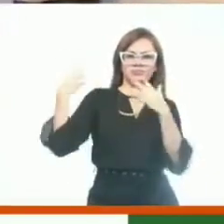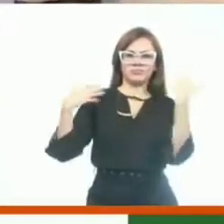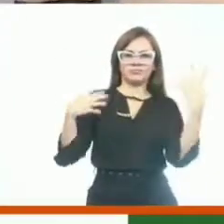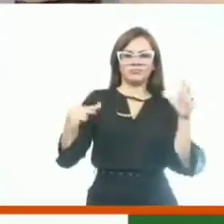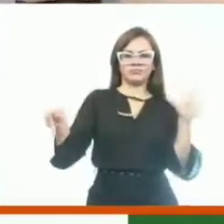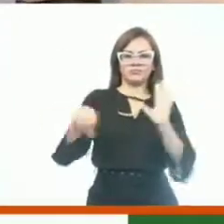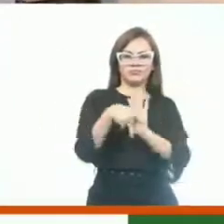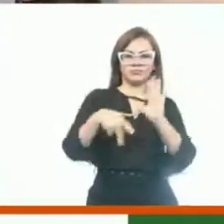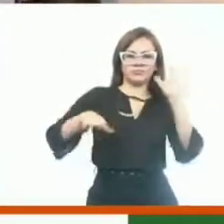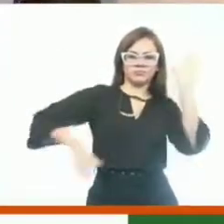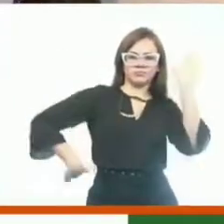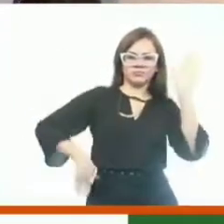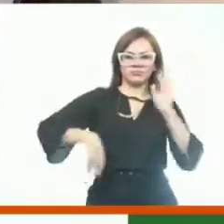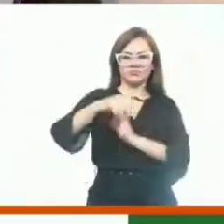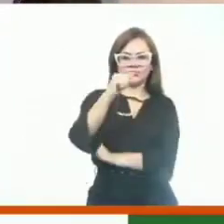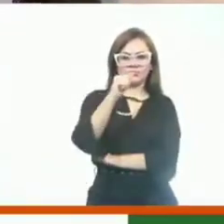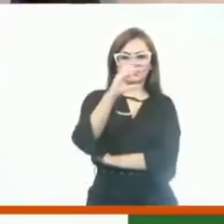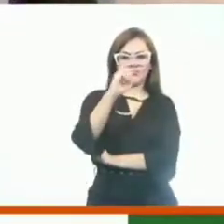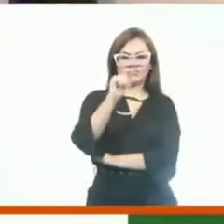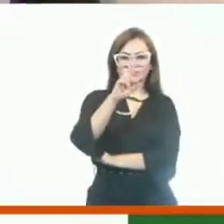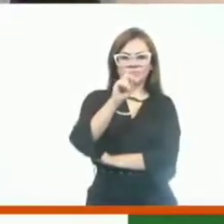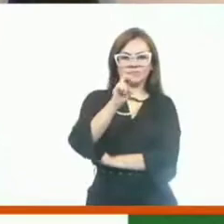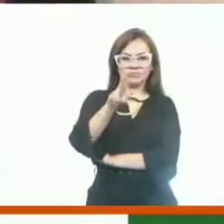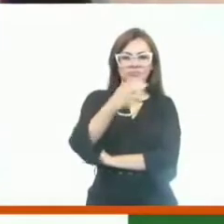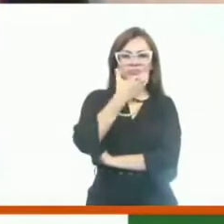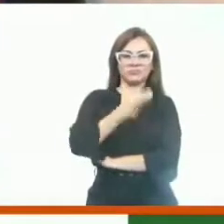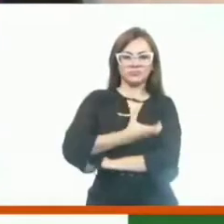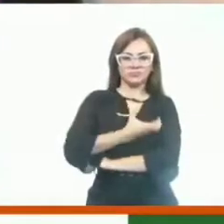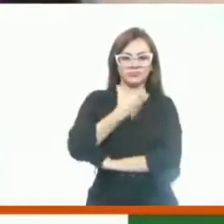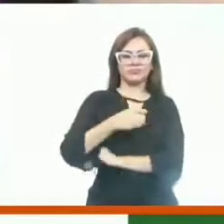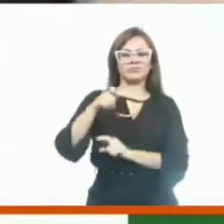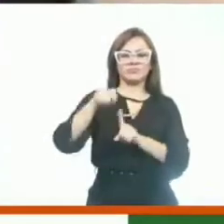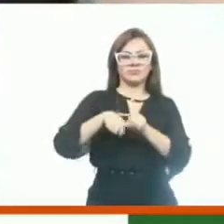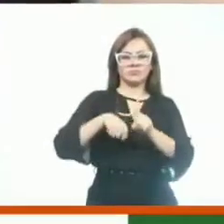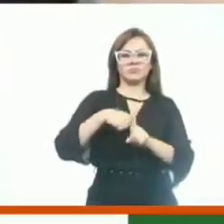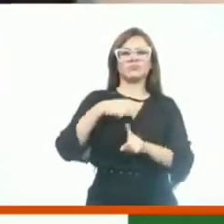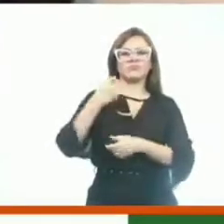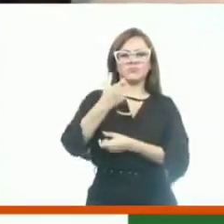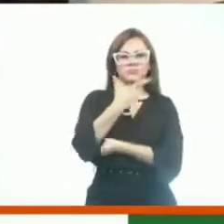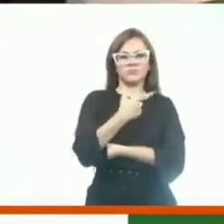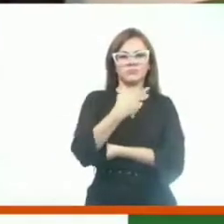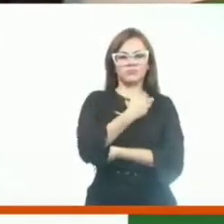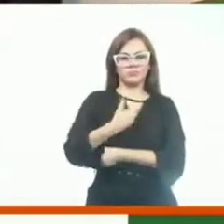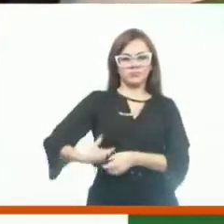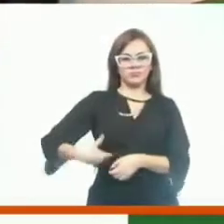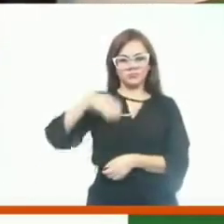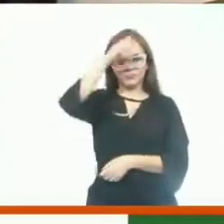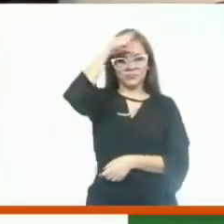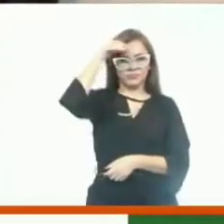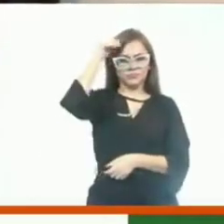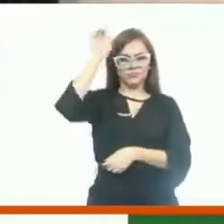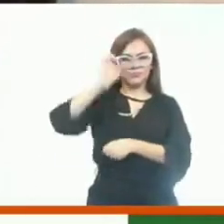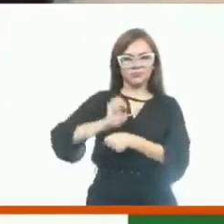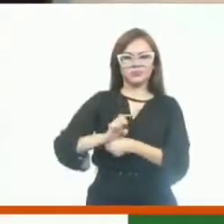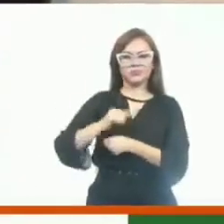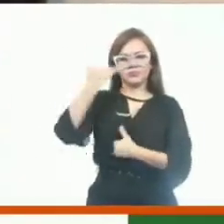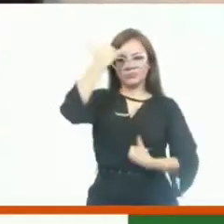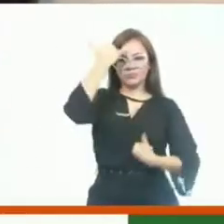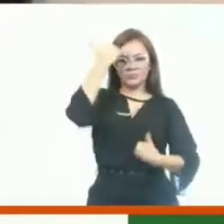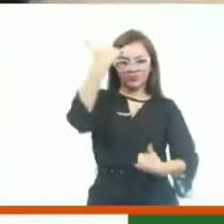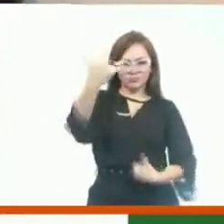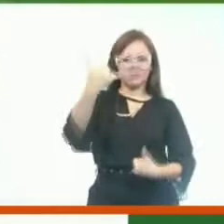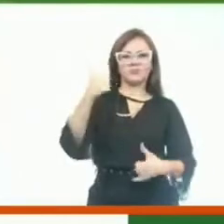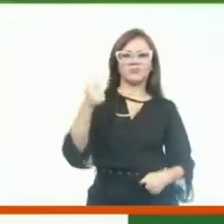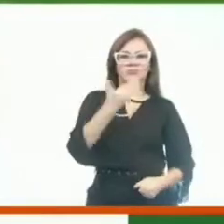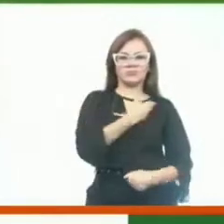Arpoeiras, em Acaraú. Acaraú, dezembro de 2020. Camilo Sobreira de Santana, governador do Estado do Ceará. Maria Isolda Sela de